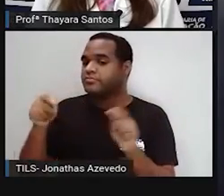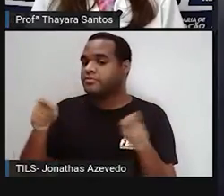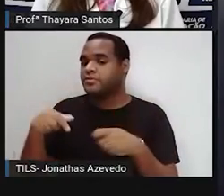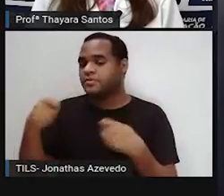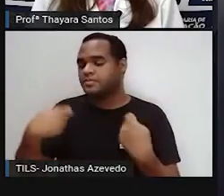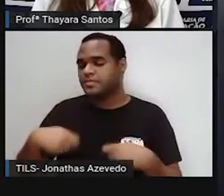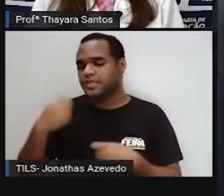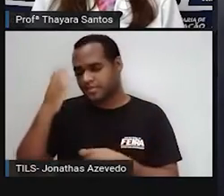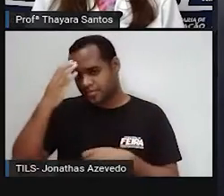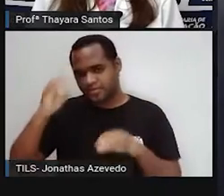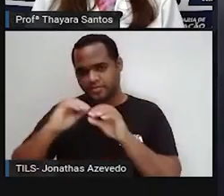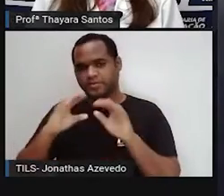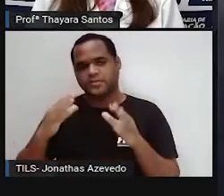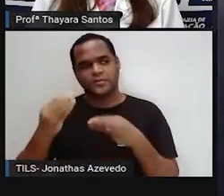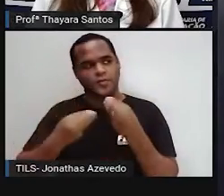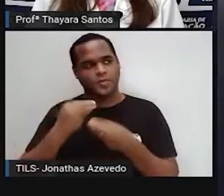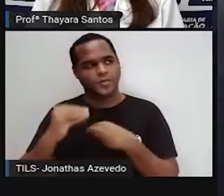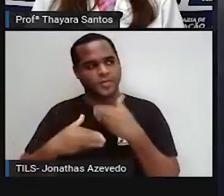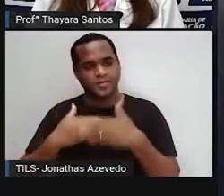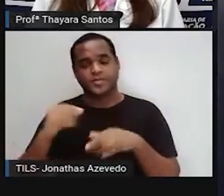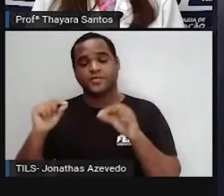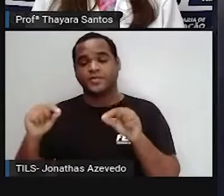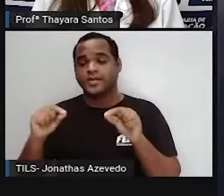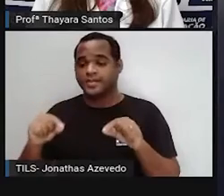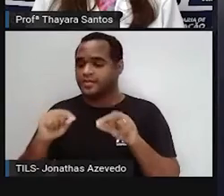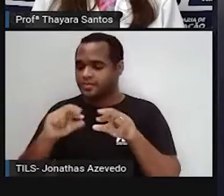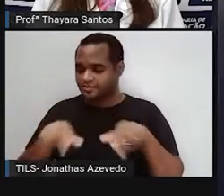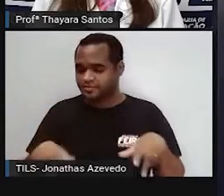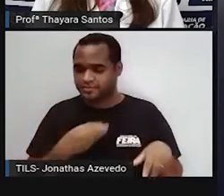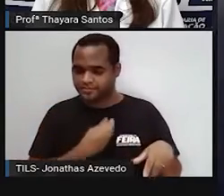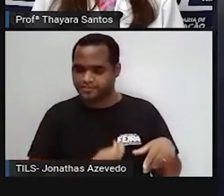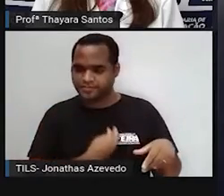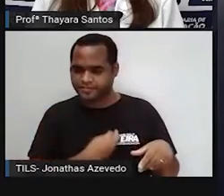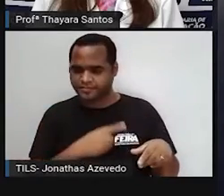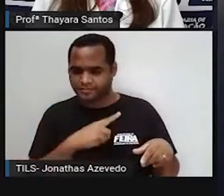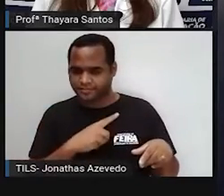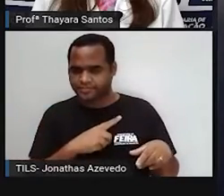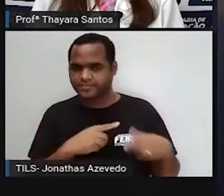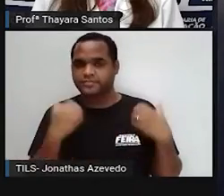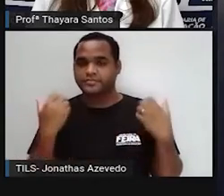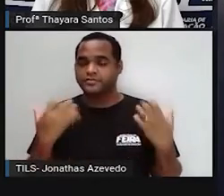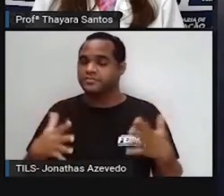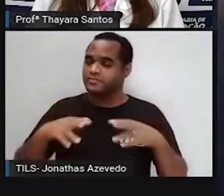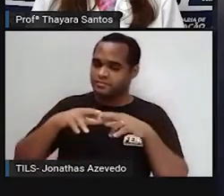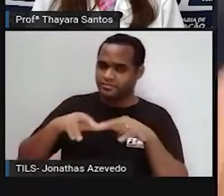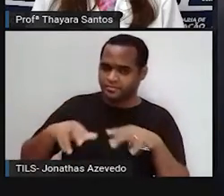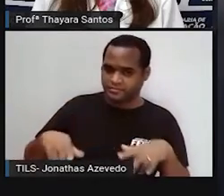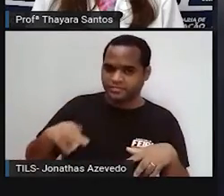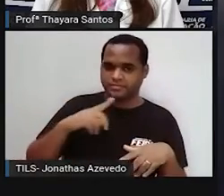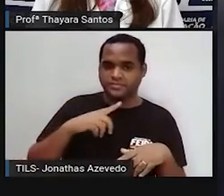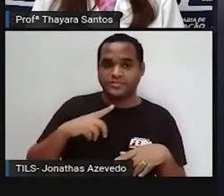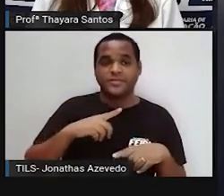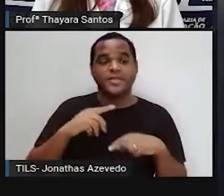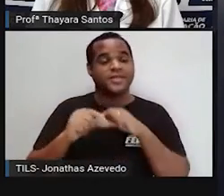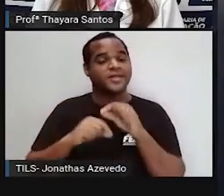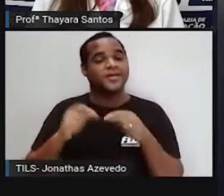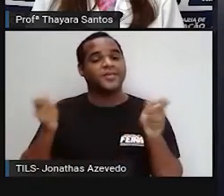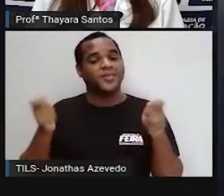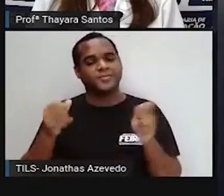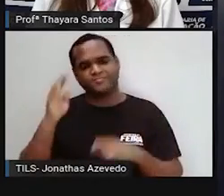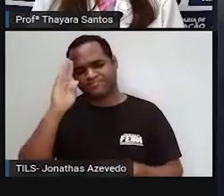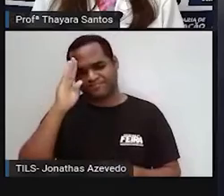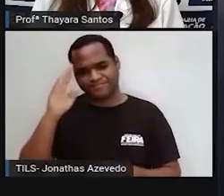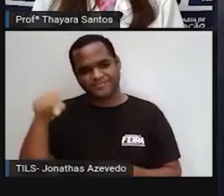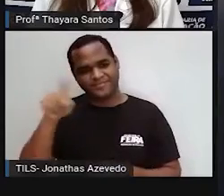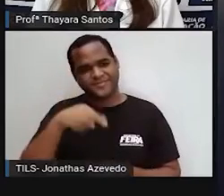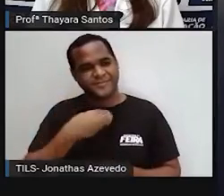entender é quais são as consequências disso para a nossa vida. Então, esses eventos extremos, eles impactam diretamente a